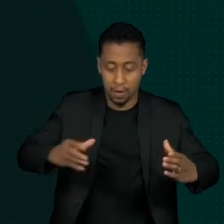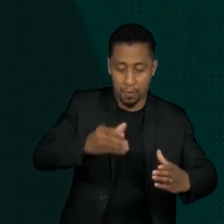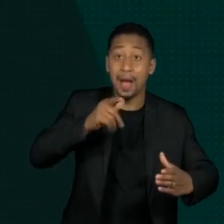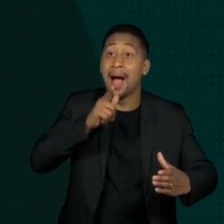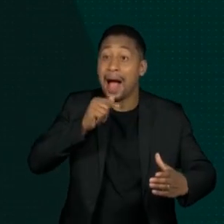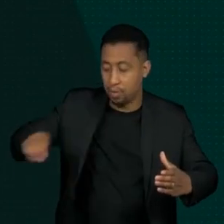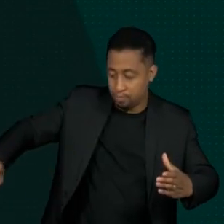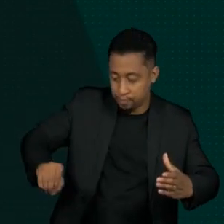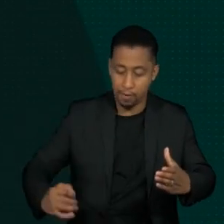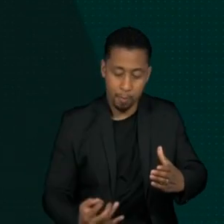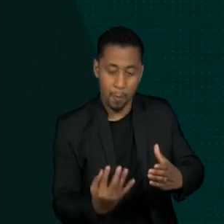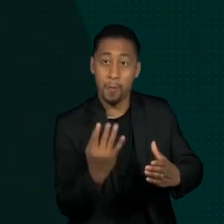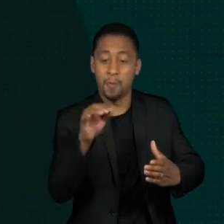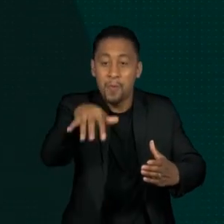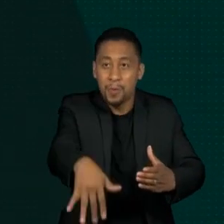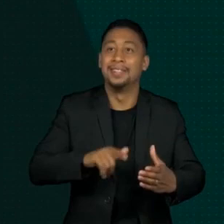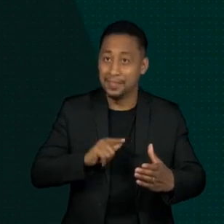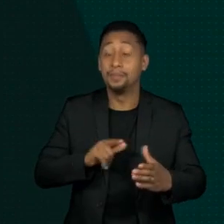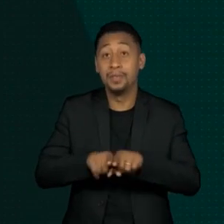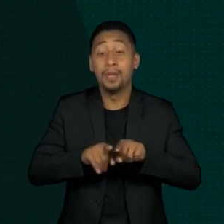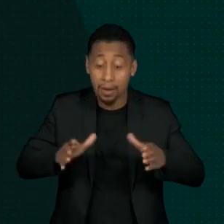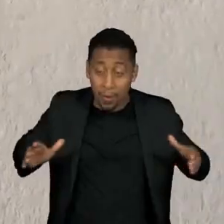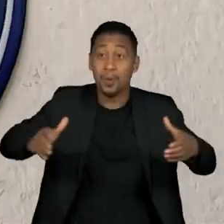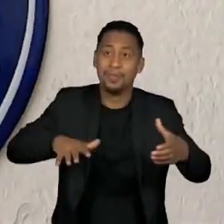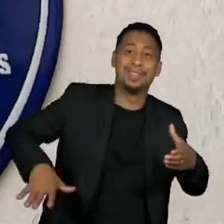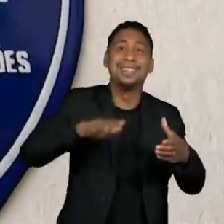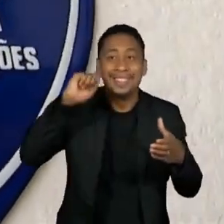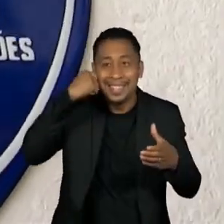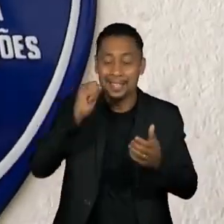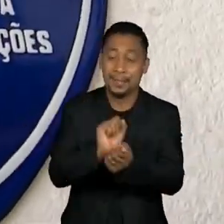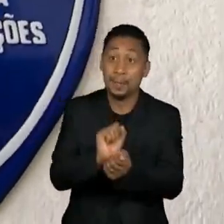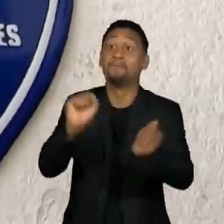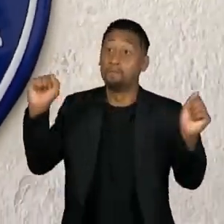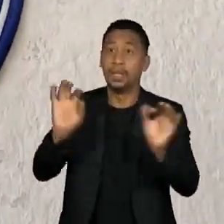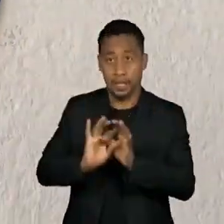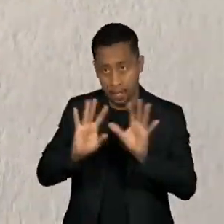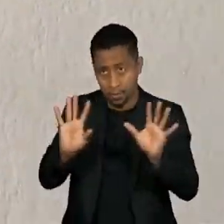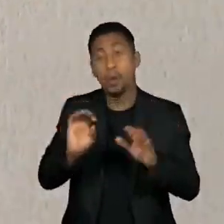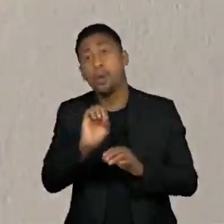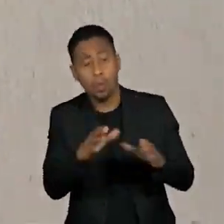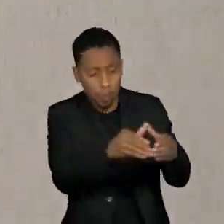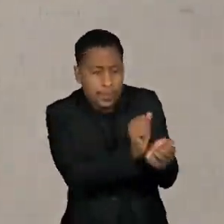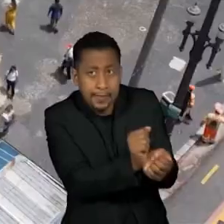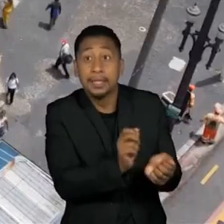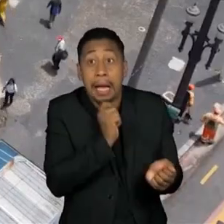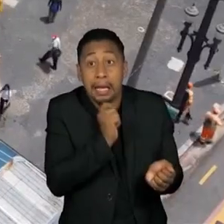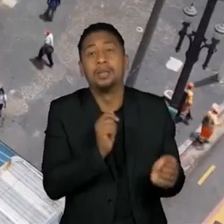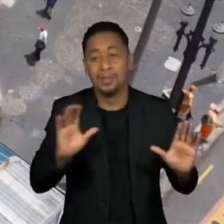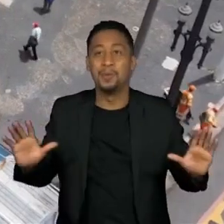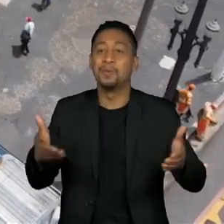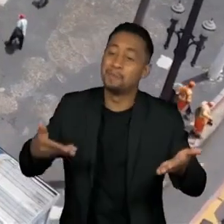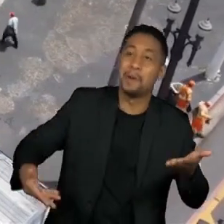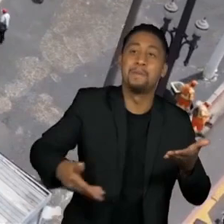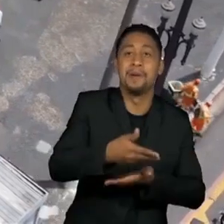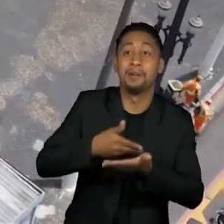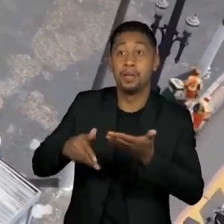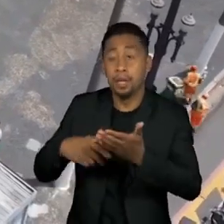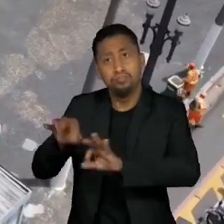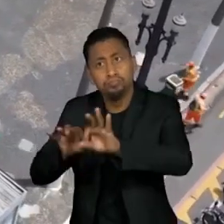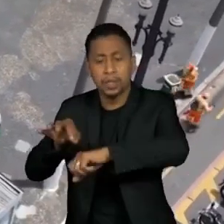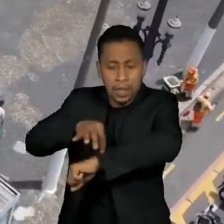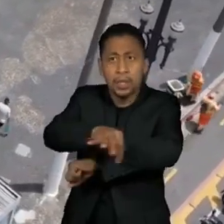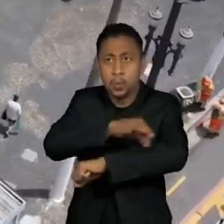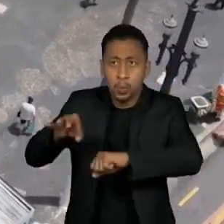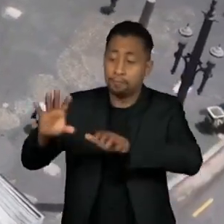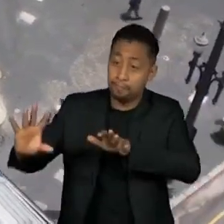de comunidade, onde algumas pessoas negras que já eram libertas ou algumas pessoas que ainda eram escravizadas, se reuniam, de modo a criar uma produção arquitetônica que também